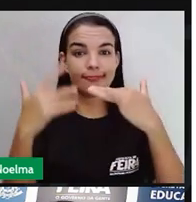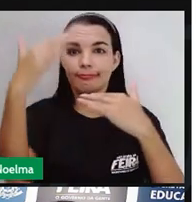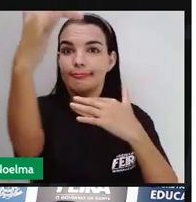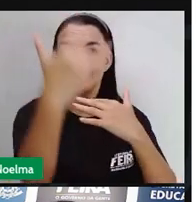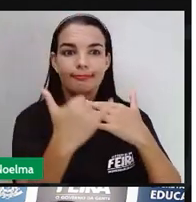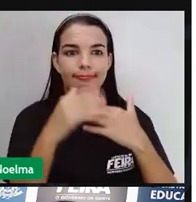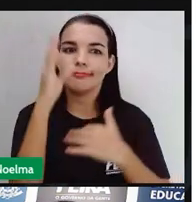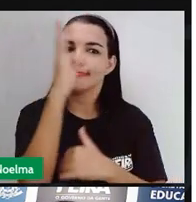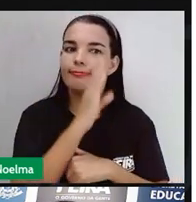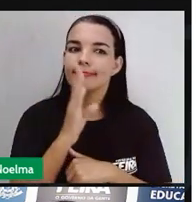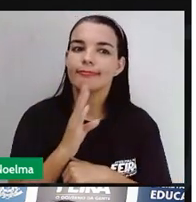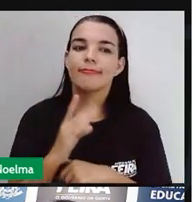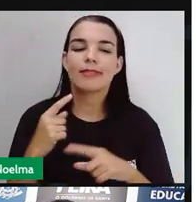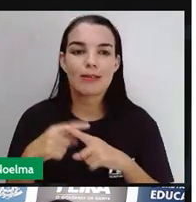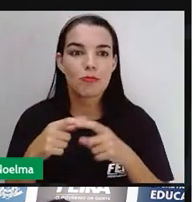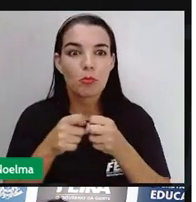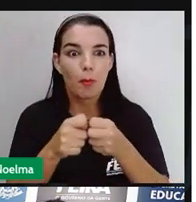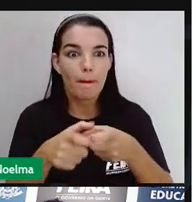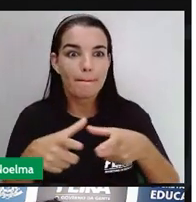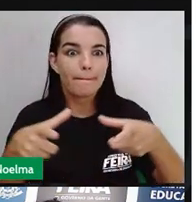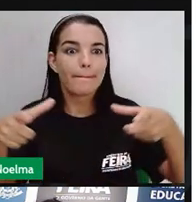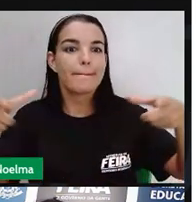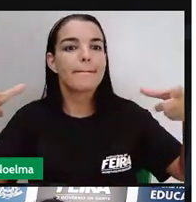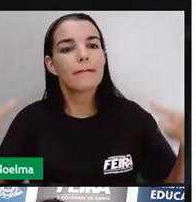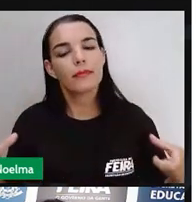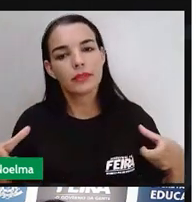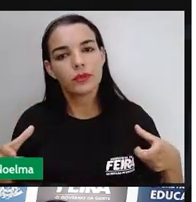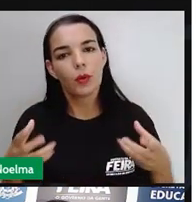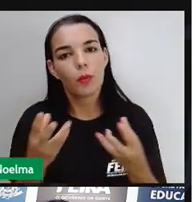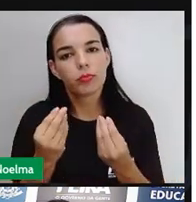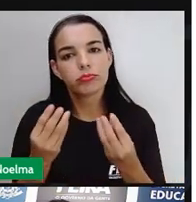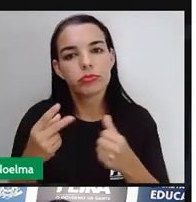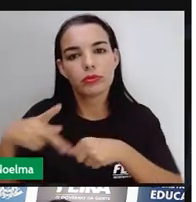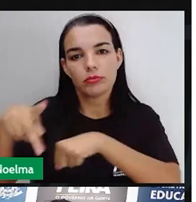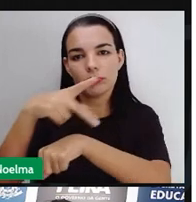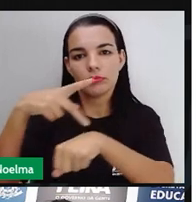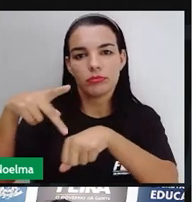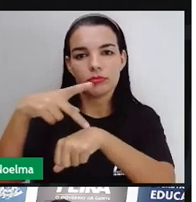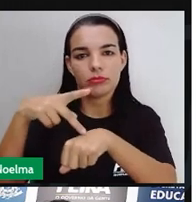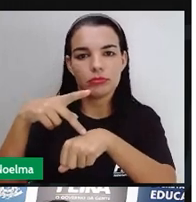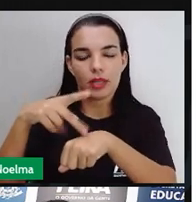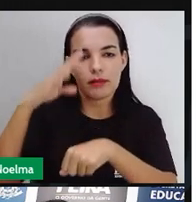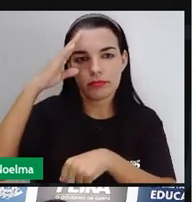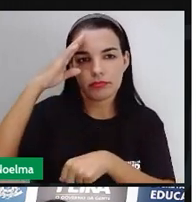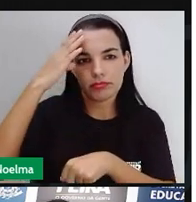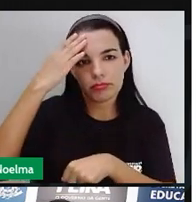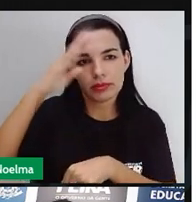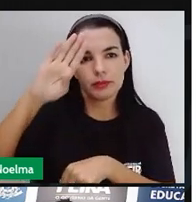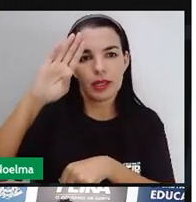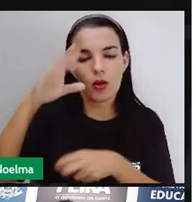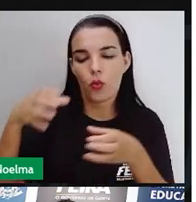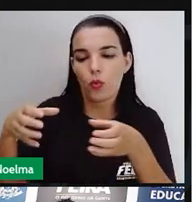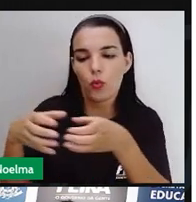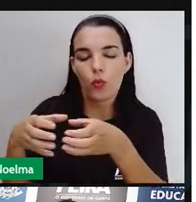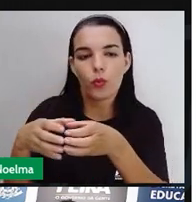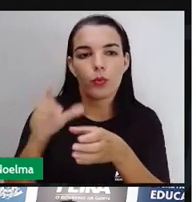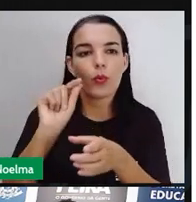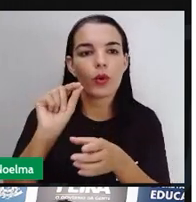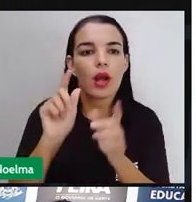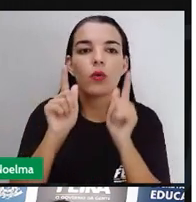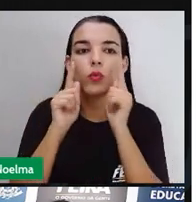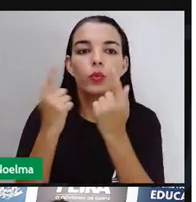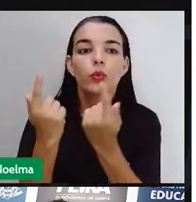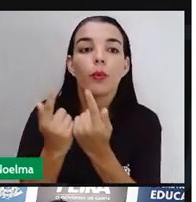raças que favoreceram a formação do povo brasileiro. Os principais grupos foram os indígenas, que já